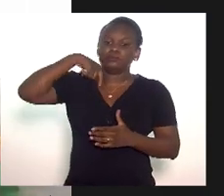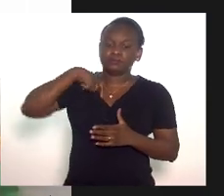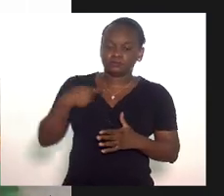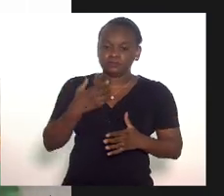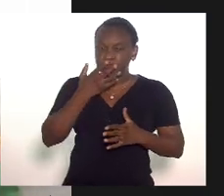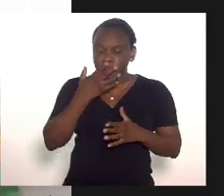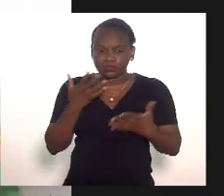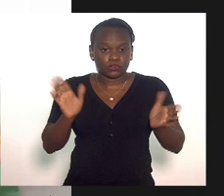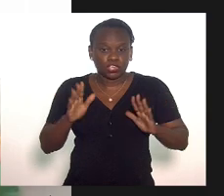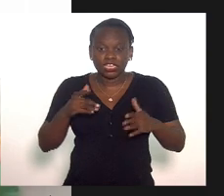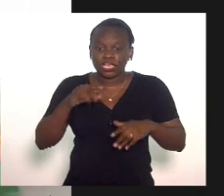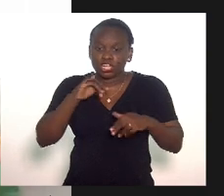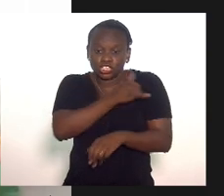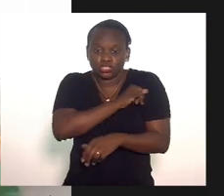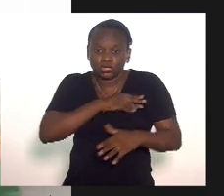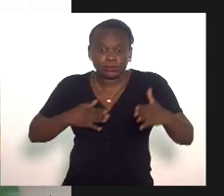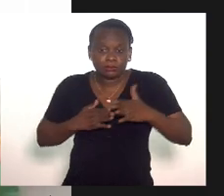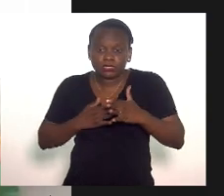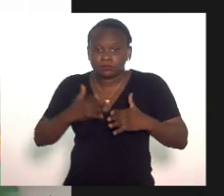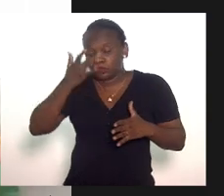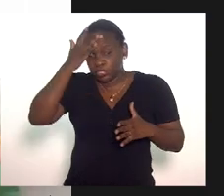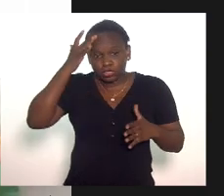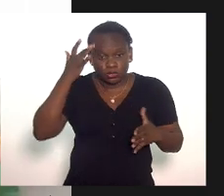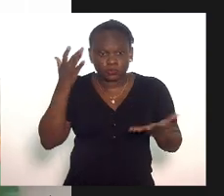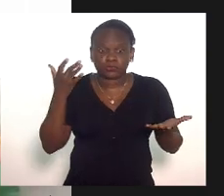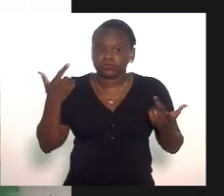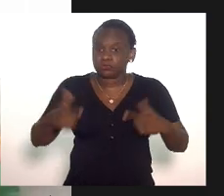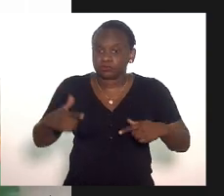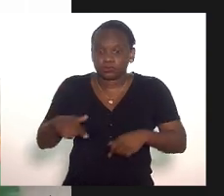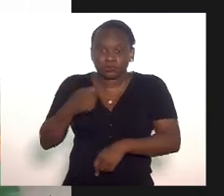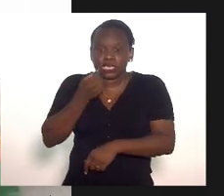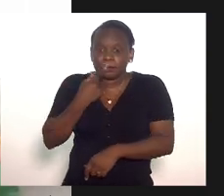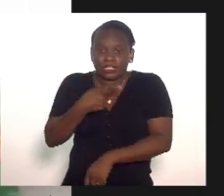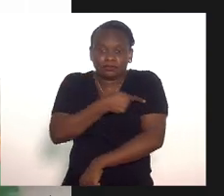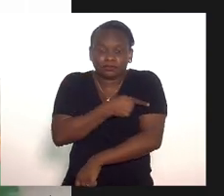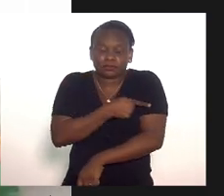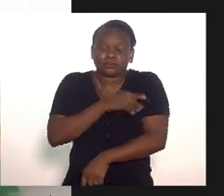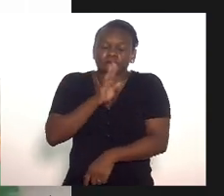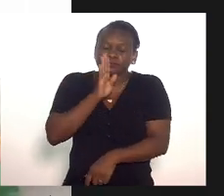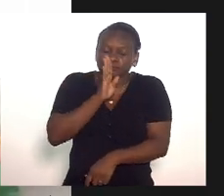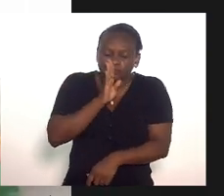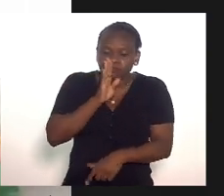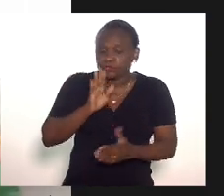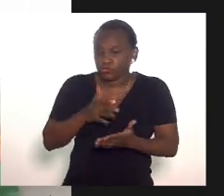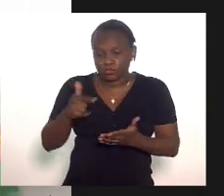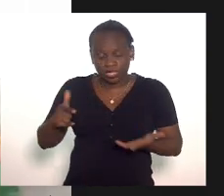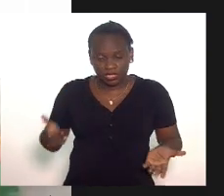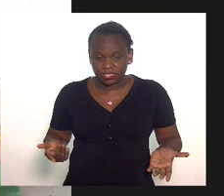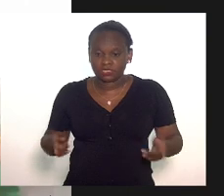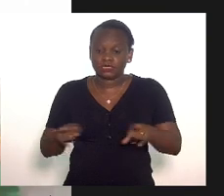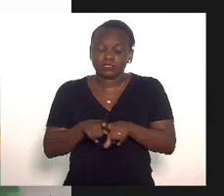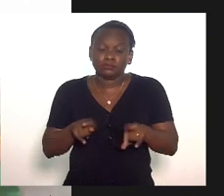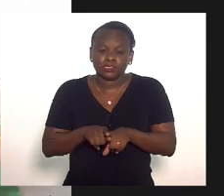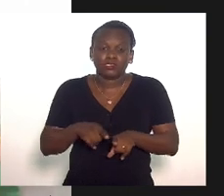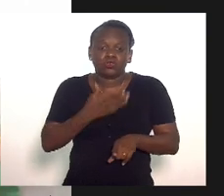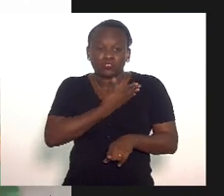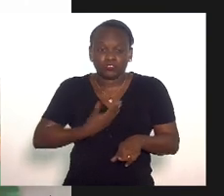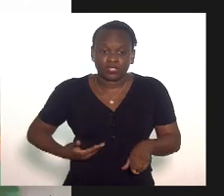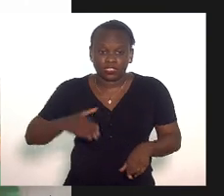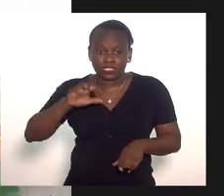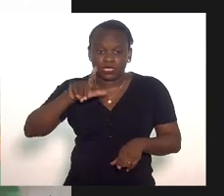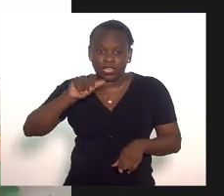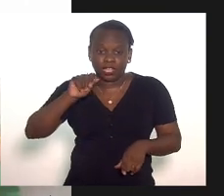limite hoje no Rio de Janeiro com pacientes sem sedativo a gente tem o governo Cláudio